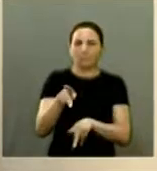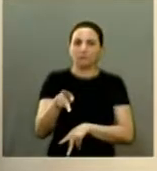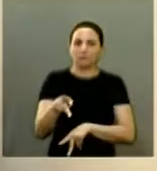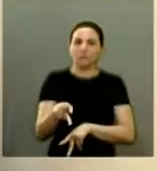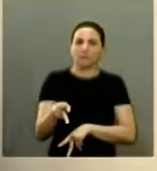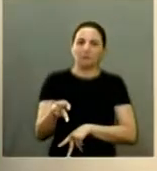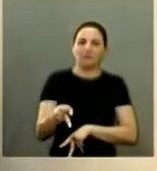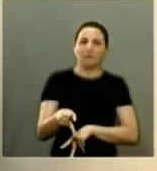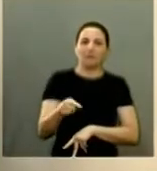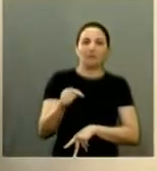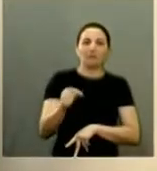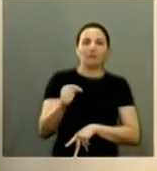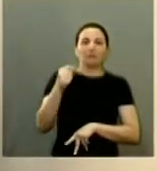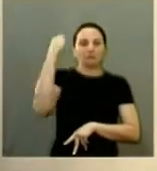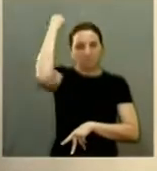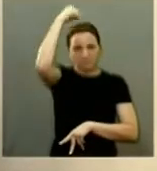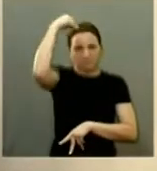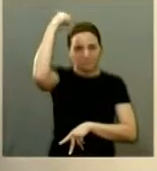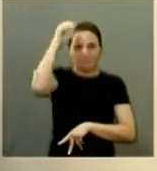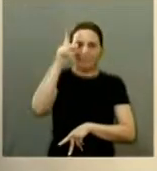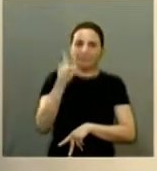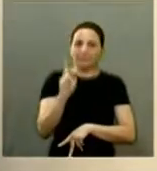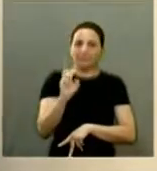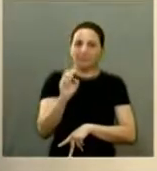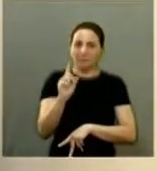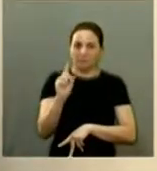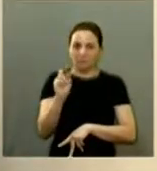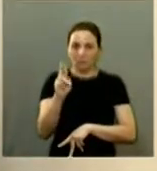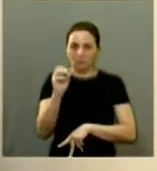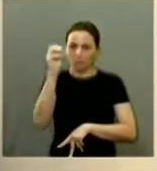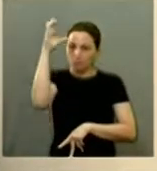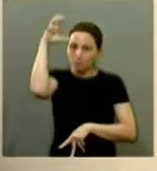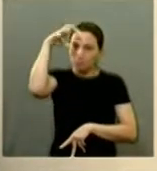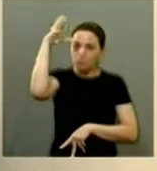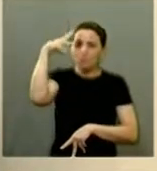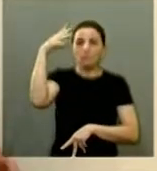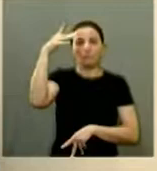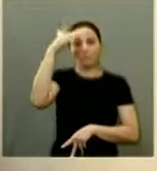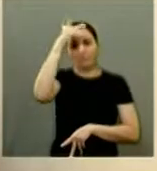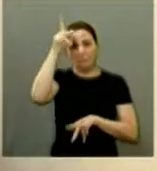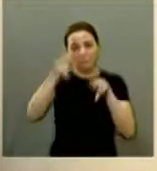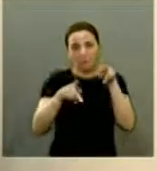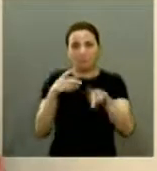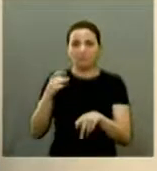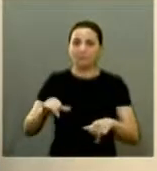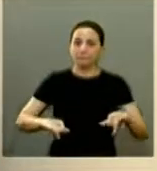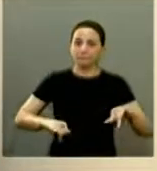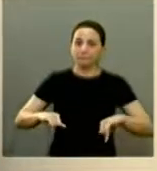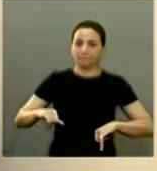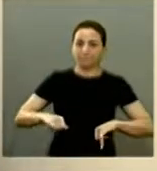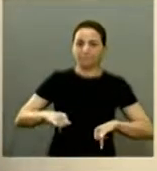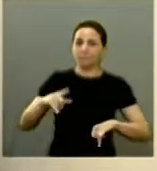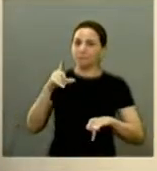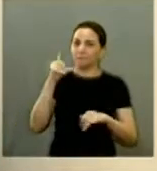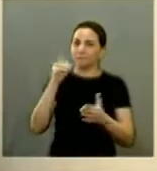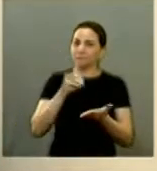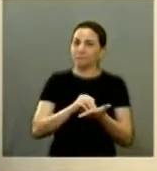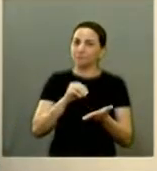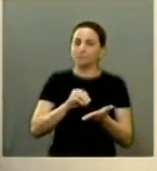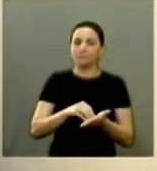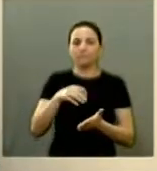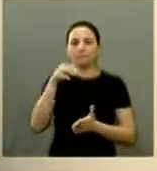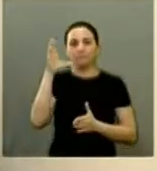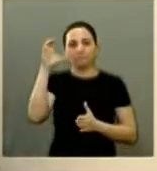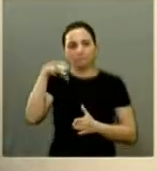Pedro mande mais a possível a chuva porque o povo está sofrendo quero também dar um alô ao